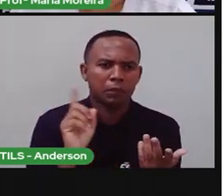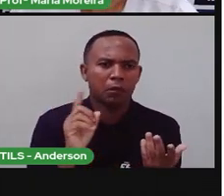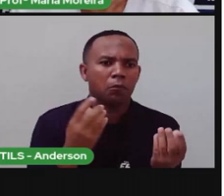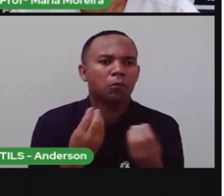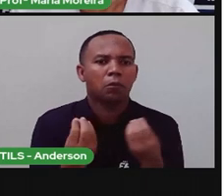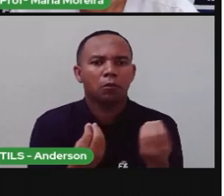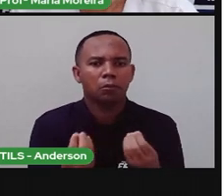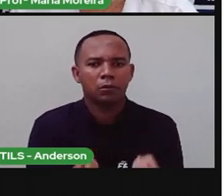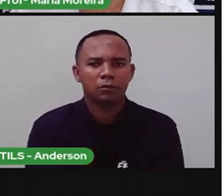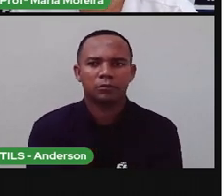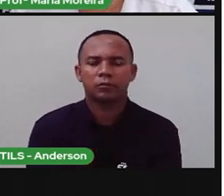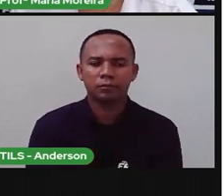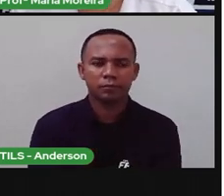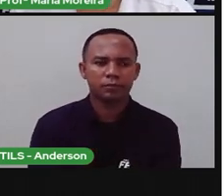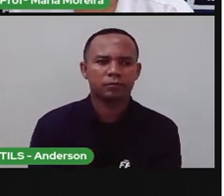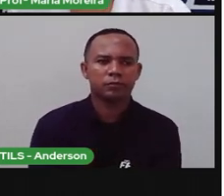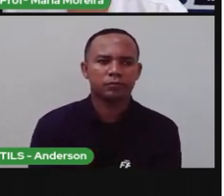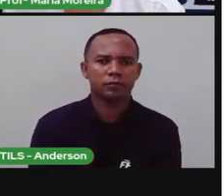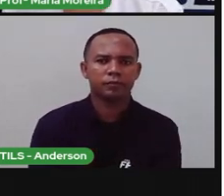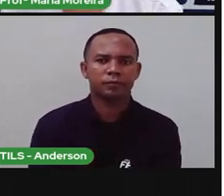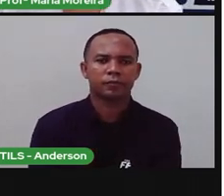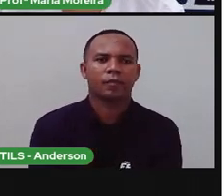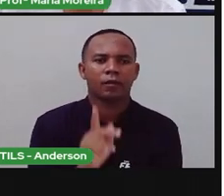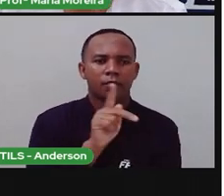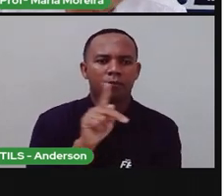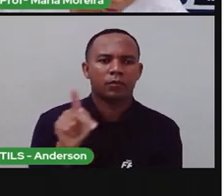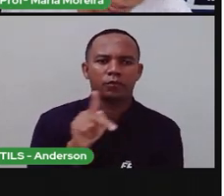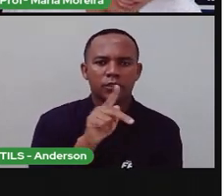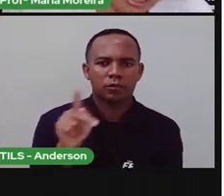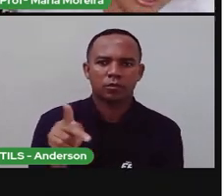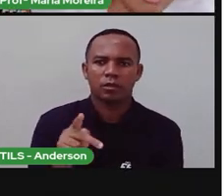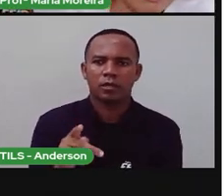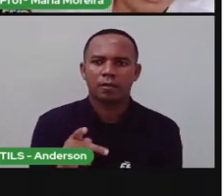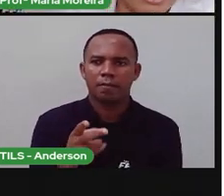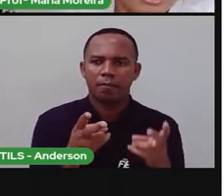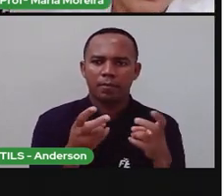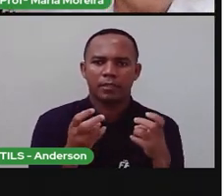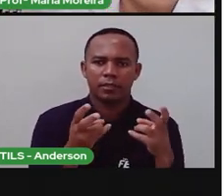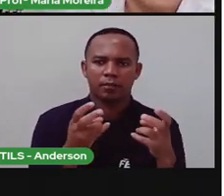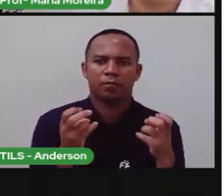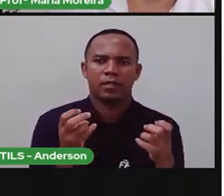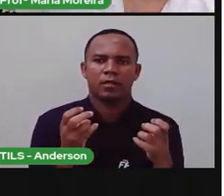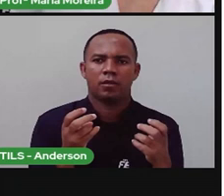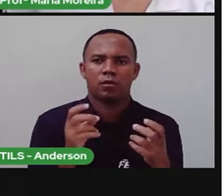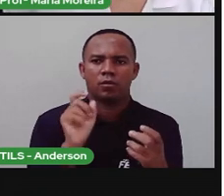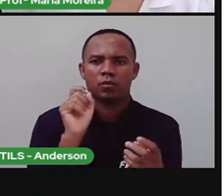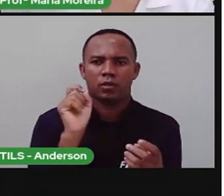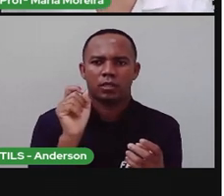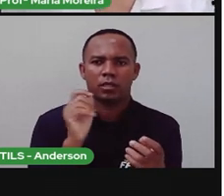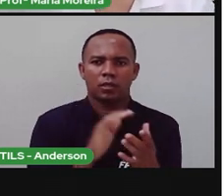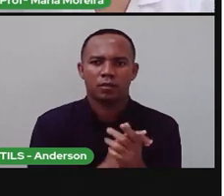lá. A PRO percebeu, né? Em uma das aulas aí que ela estava online,